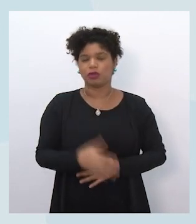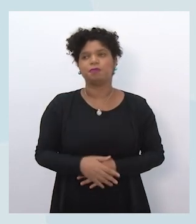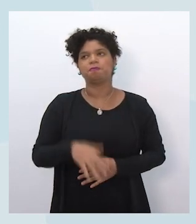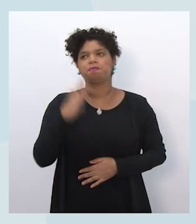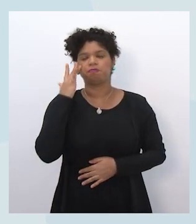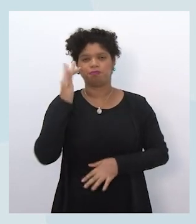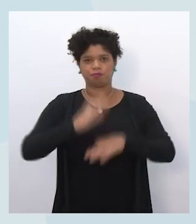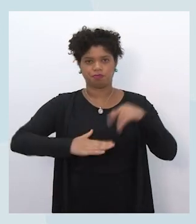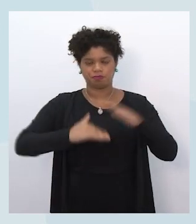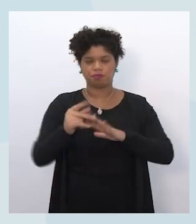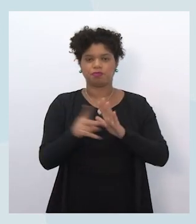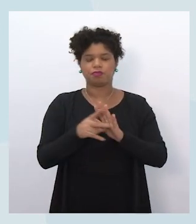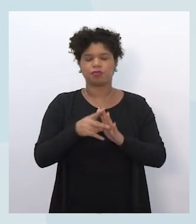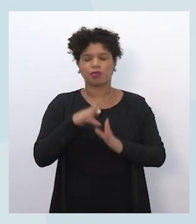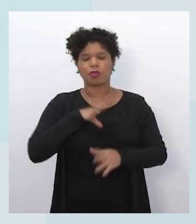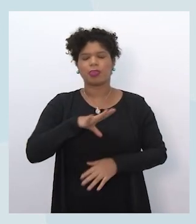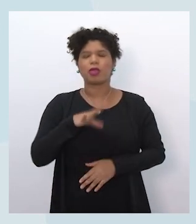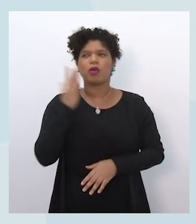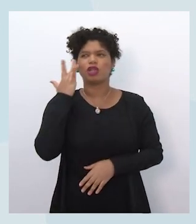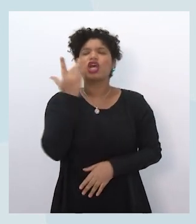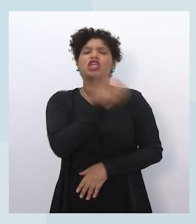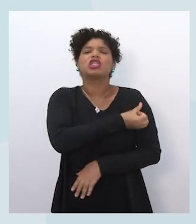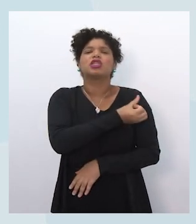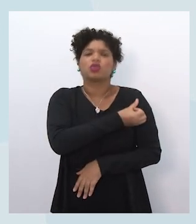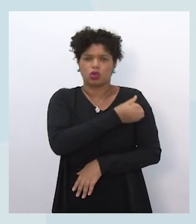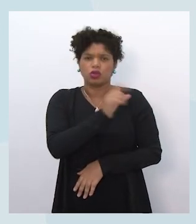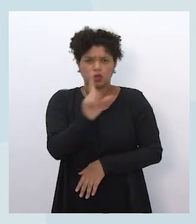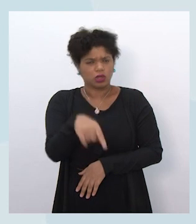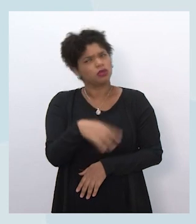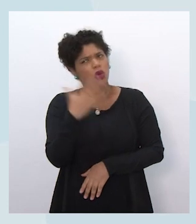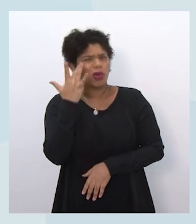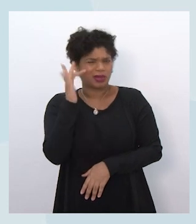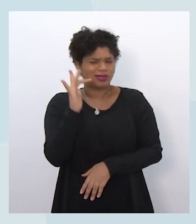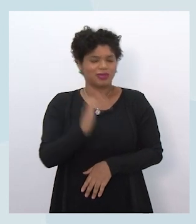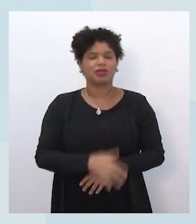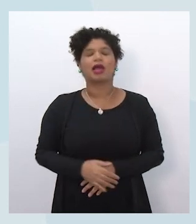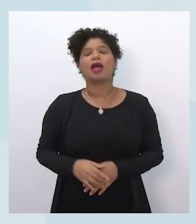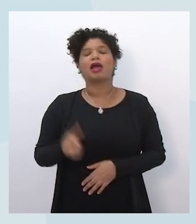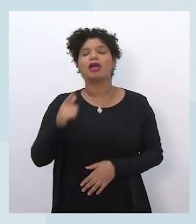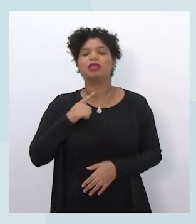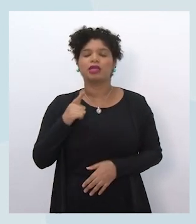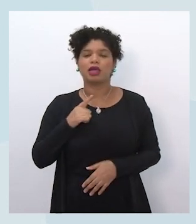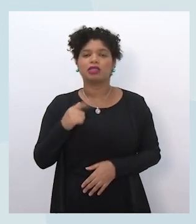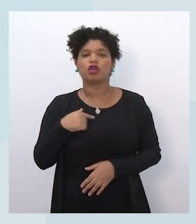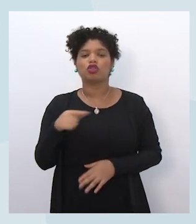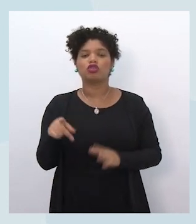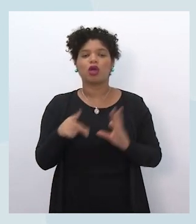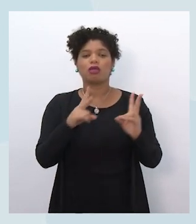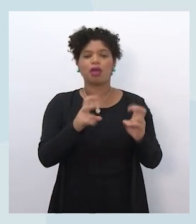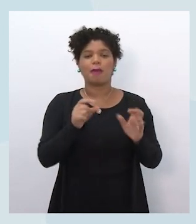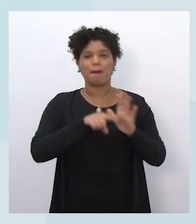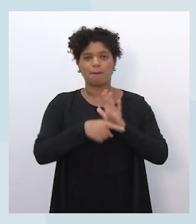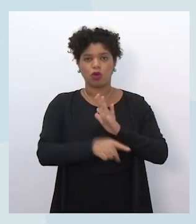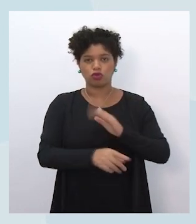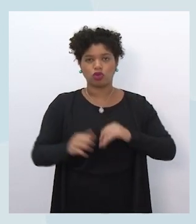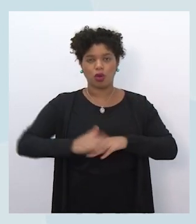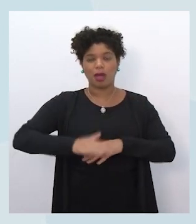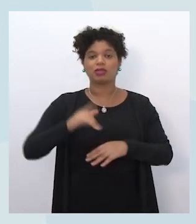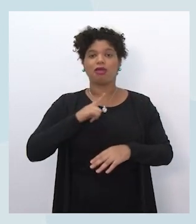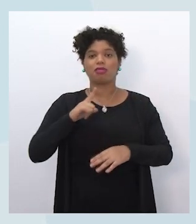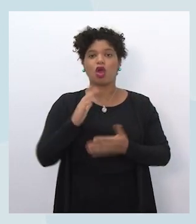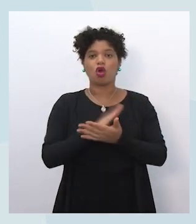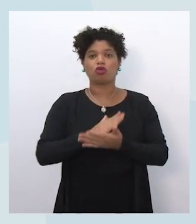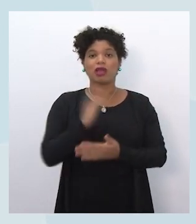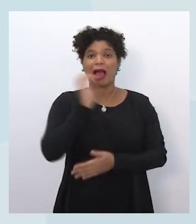habilidade de língua portuguesa do sexto ano. Nós temos aí uma divisão entre conteúdo aprofundado, conteúdo rápido e